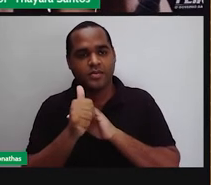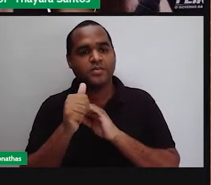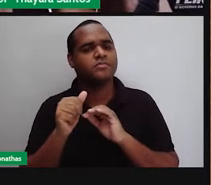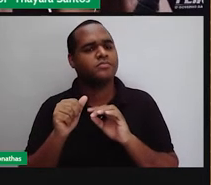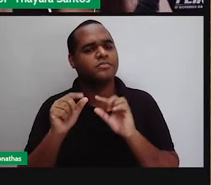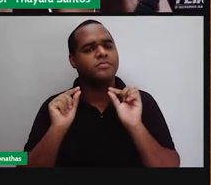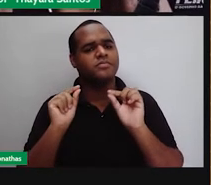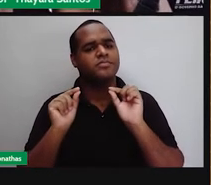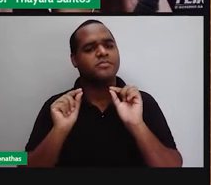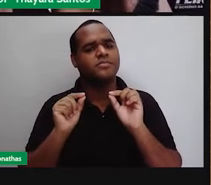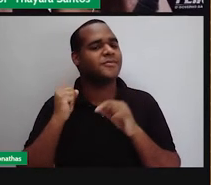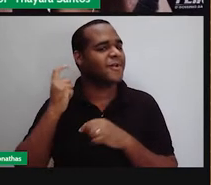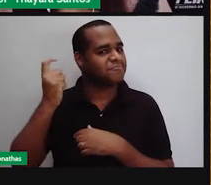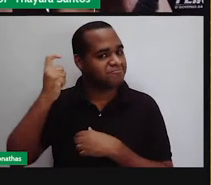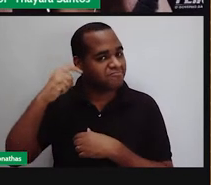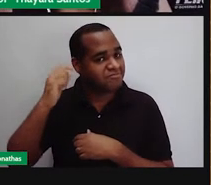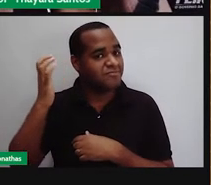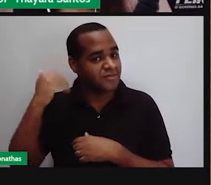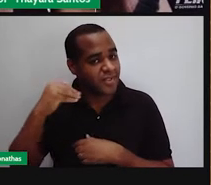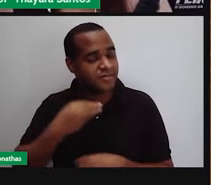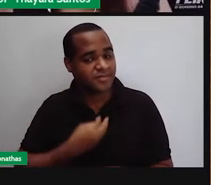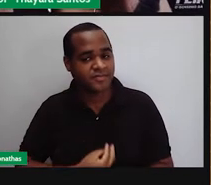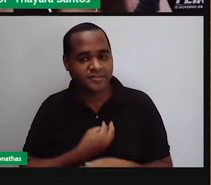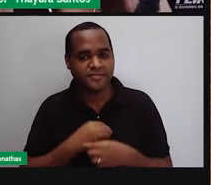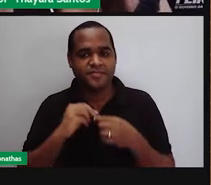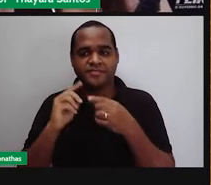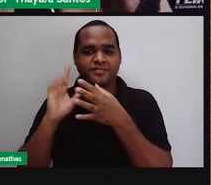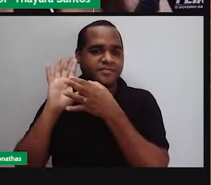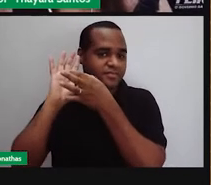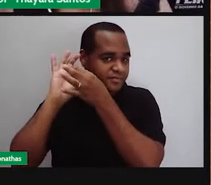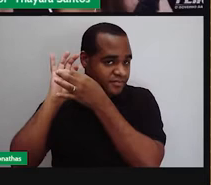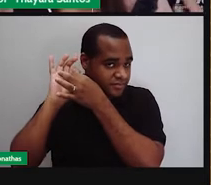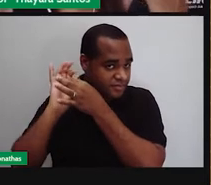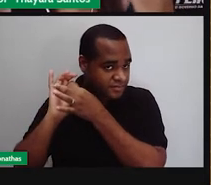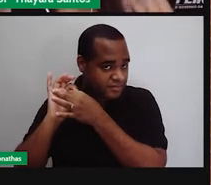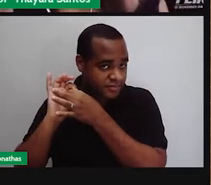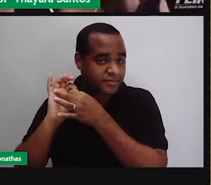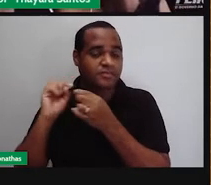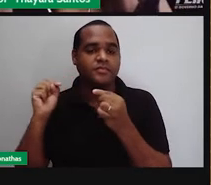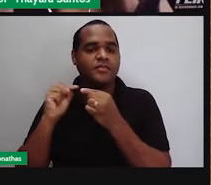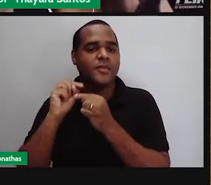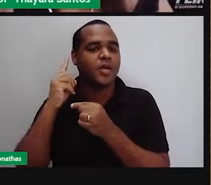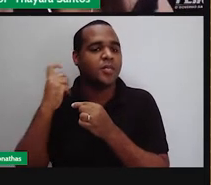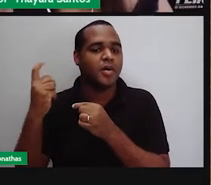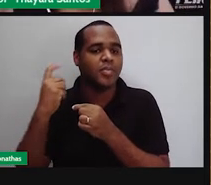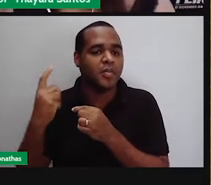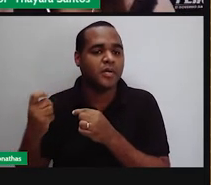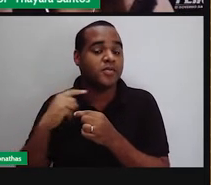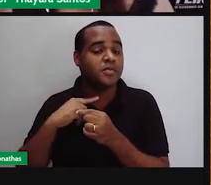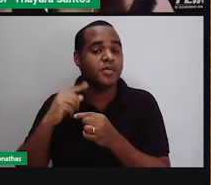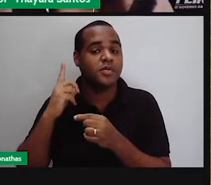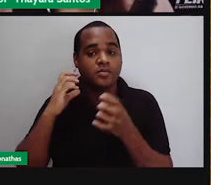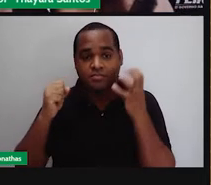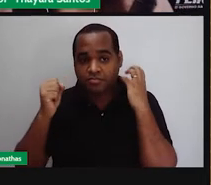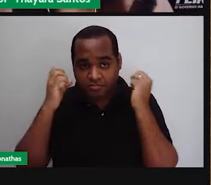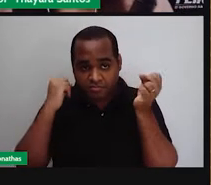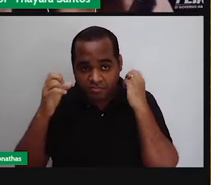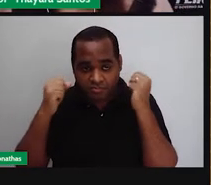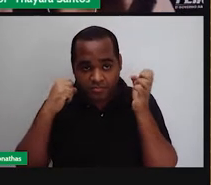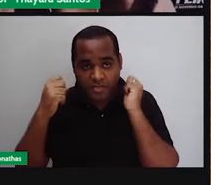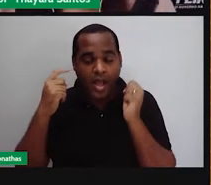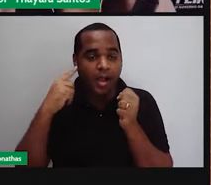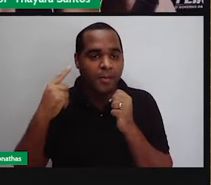E é aqui na cóclea que vão estar esses mecanorreceptores que vão captar essas ondas sonoras e mandar essa